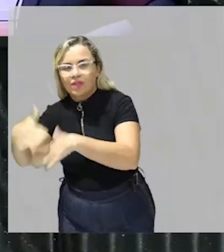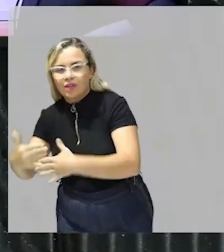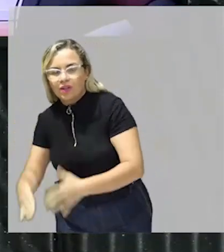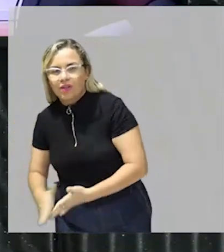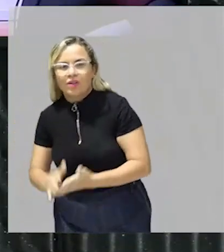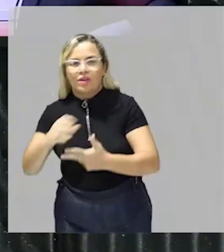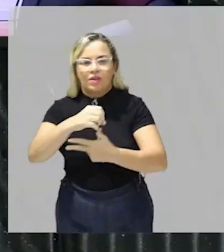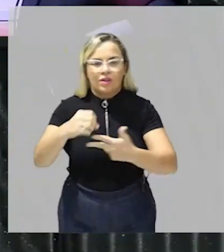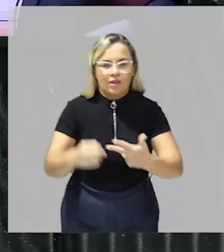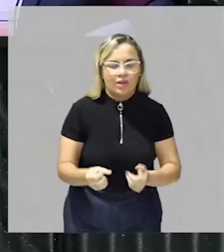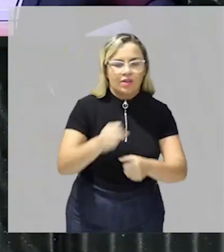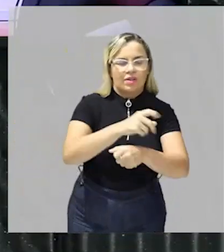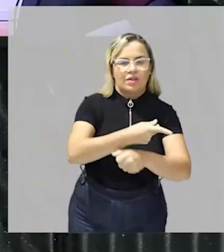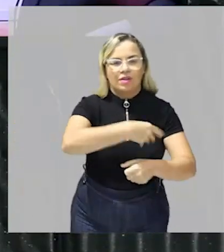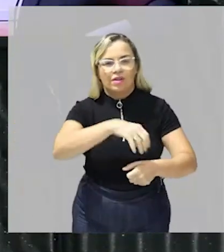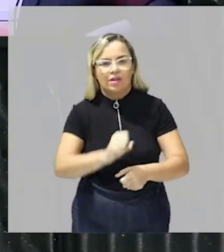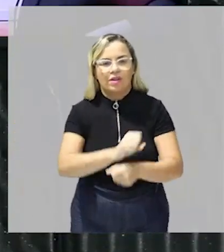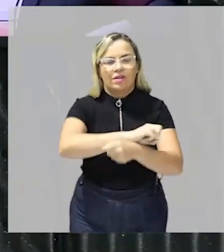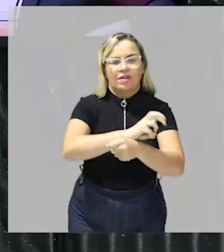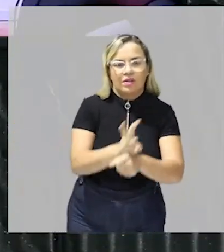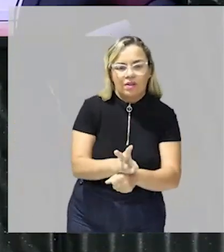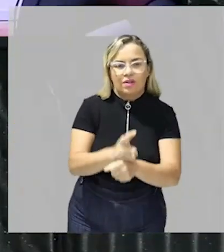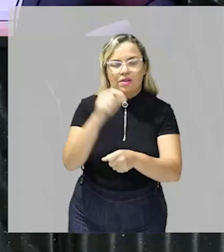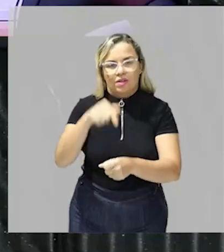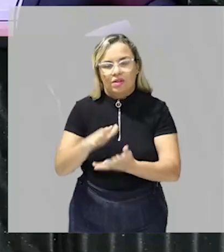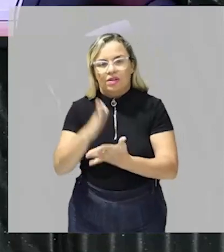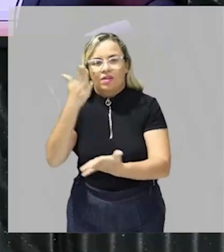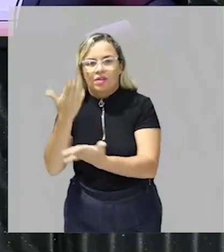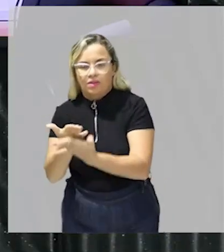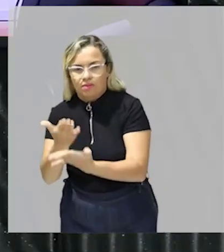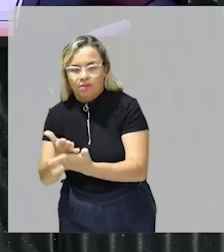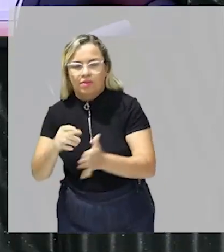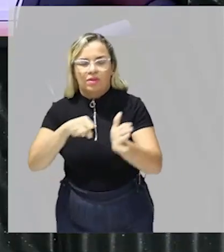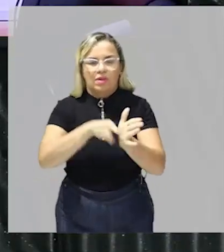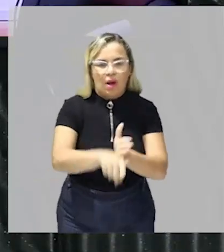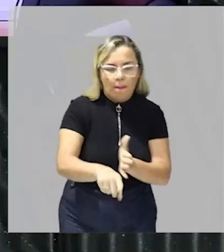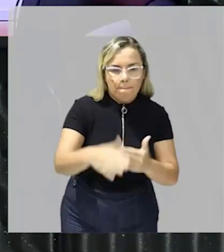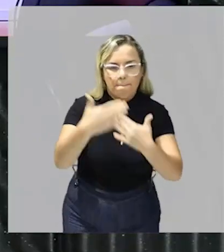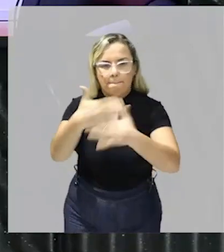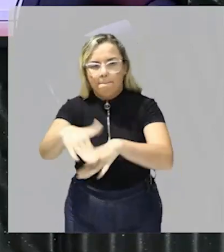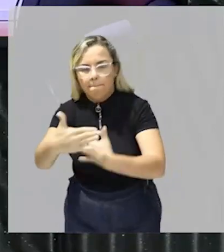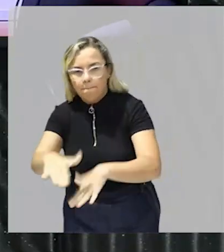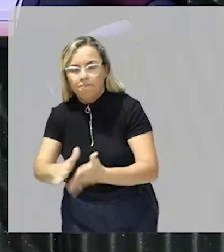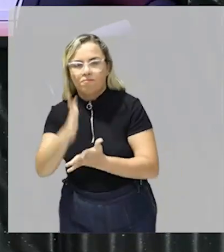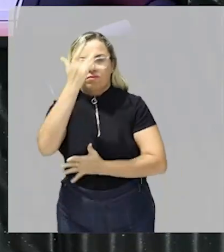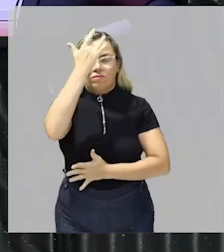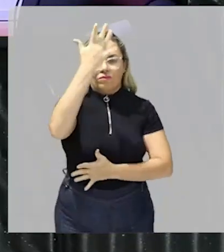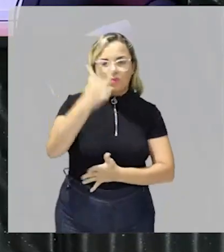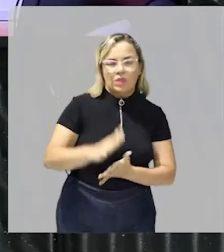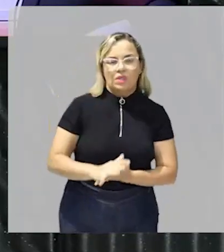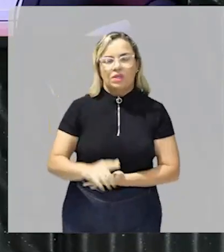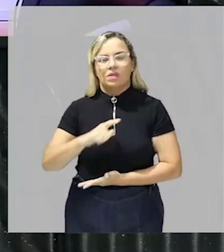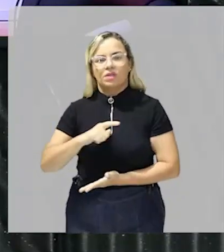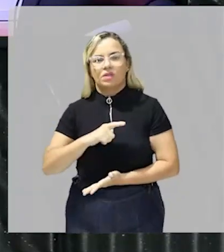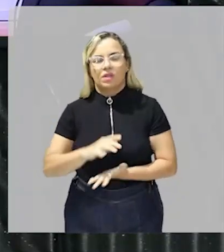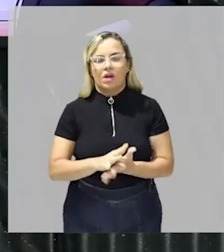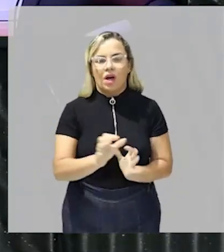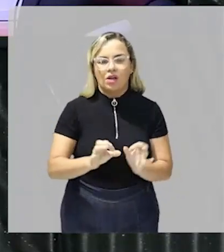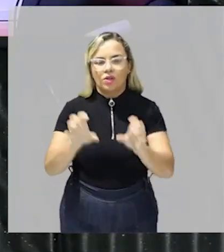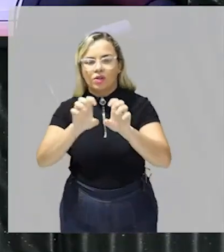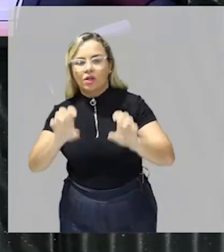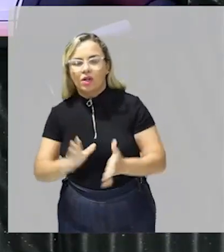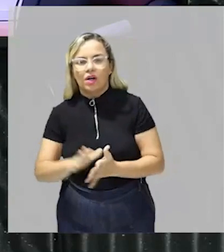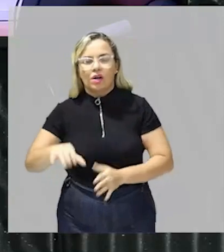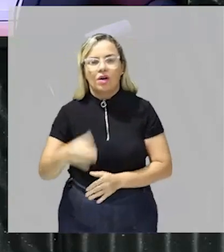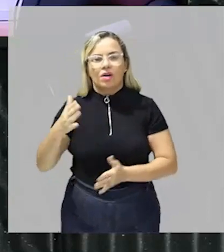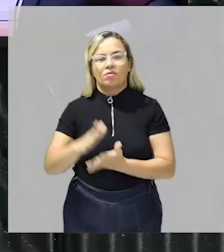das questões da UEMA tá porque aí você estudando através das questões fica mais fácil nós temos o formato que acontece todo